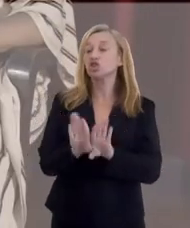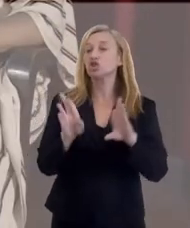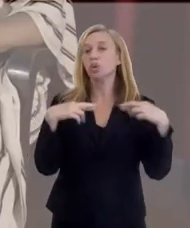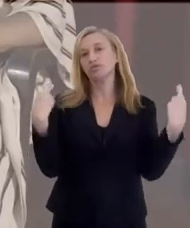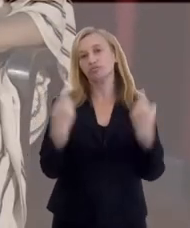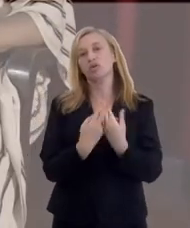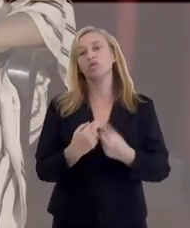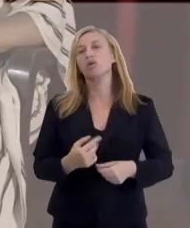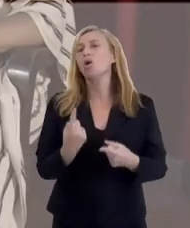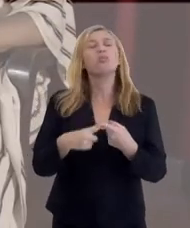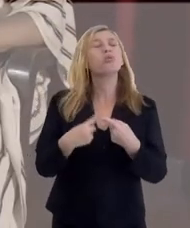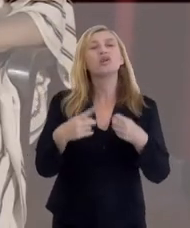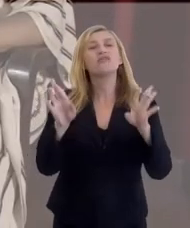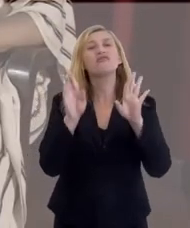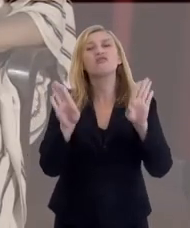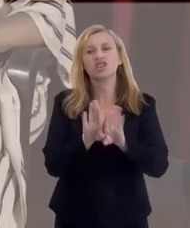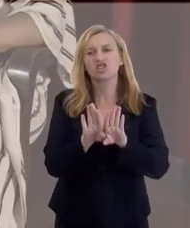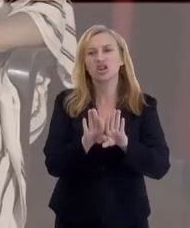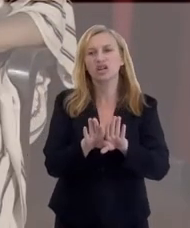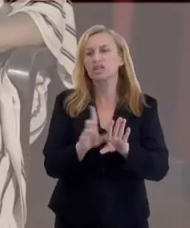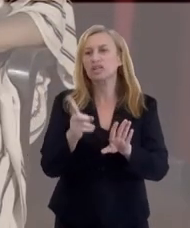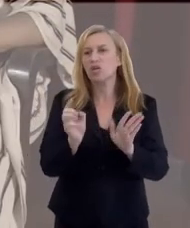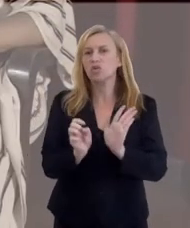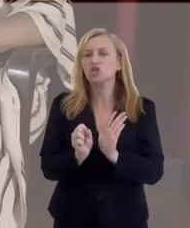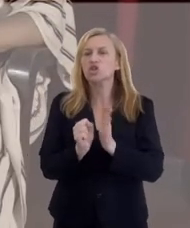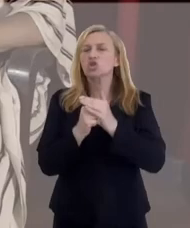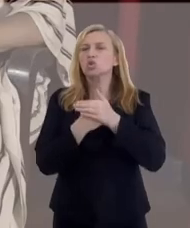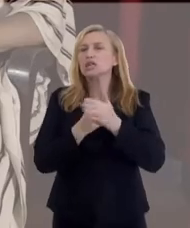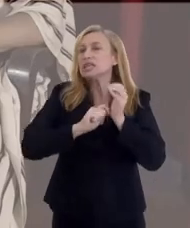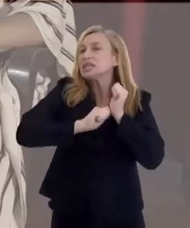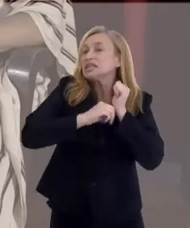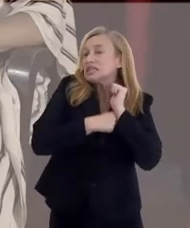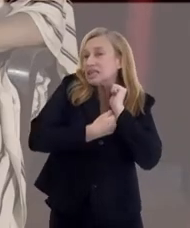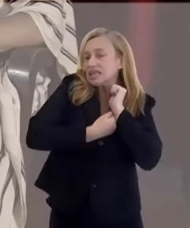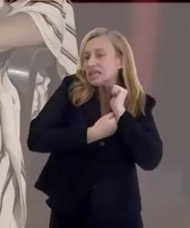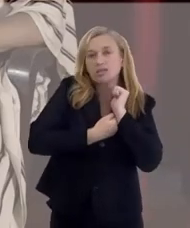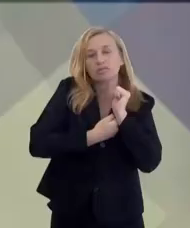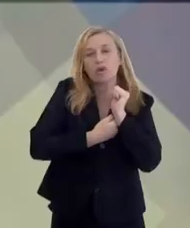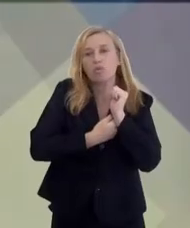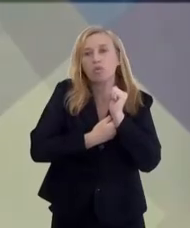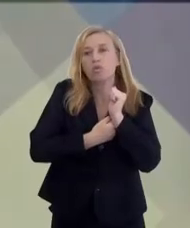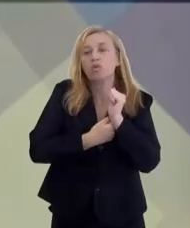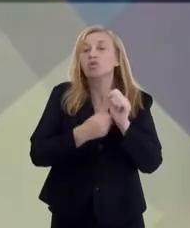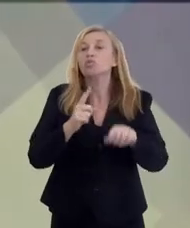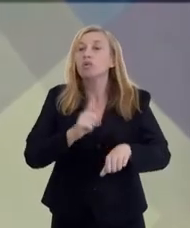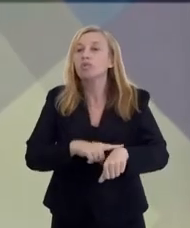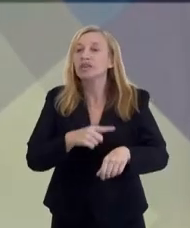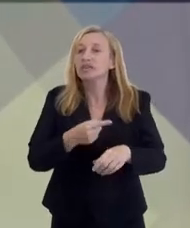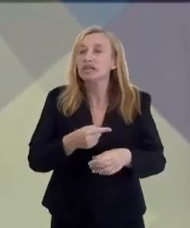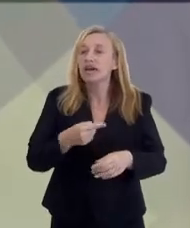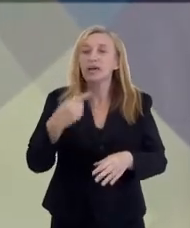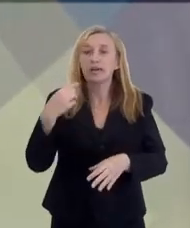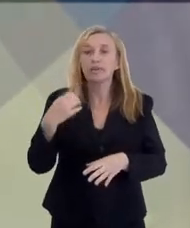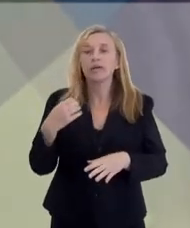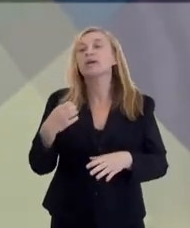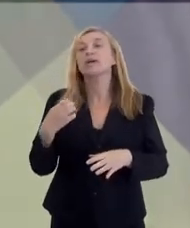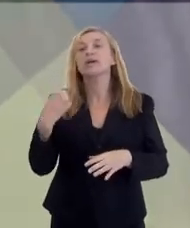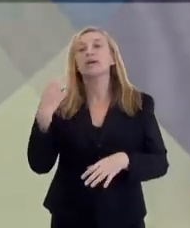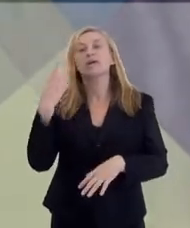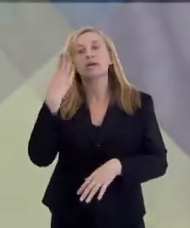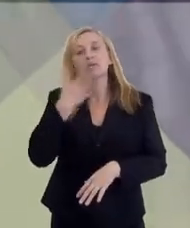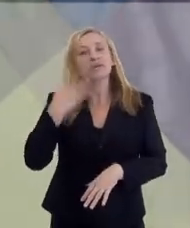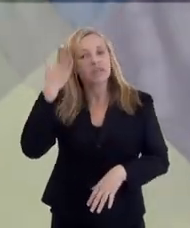isso que a gente fechou as reuniões. Por que elas estão fechadas? Não para fazer segredo, mas é para que, quando a mensagem saia,